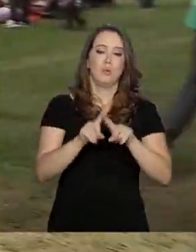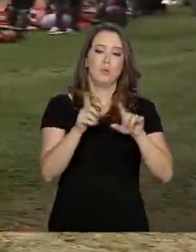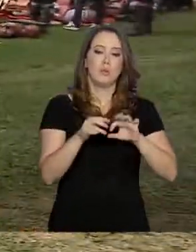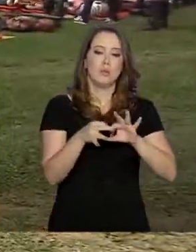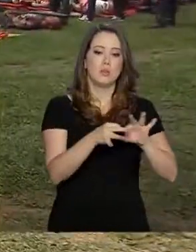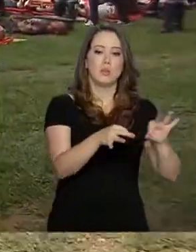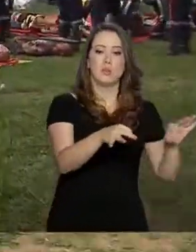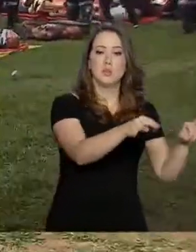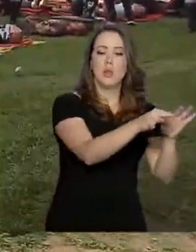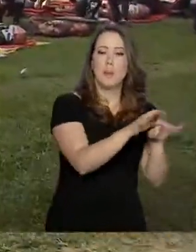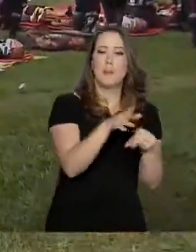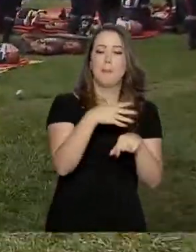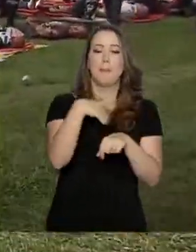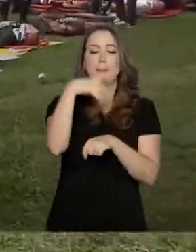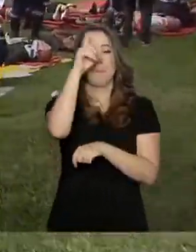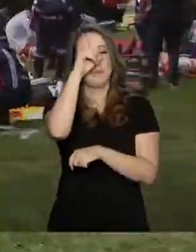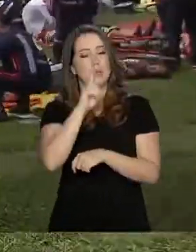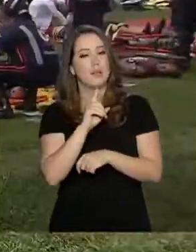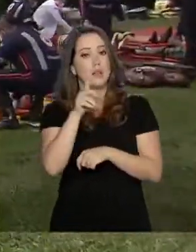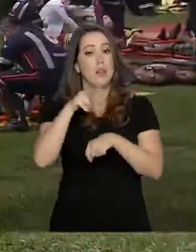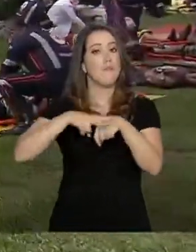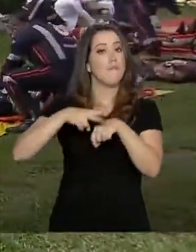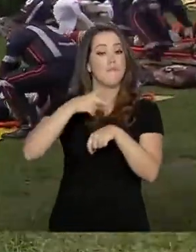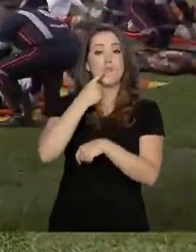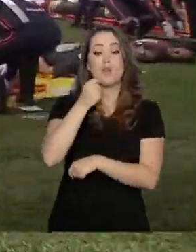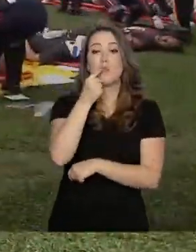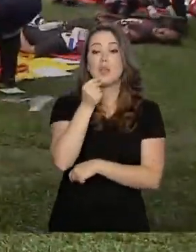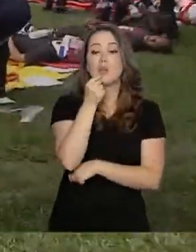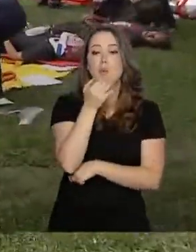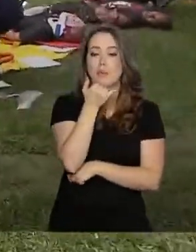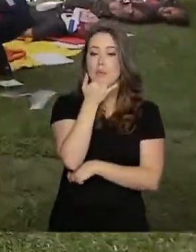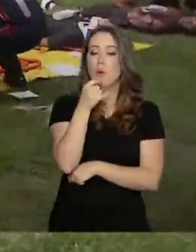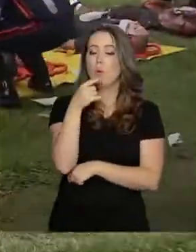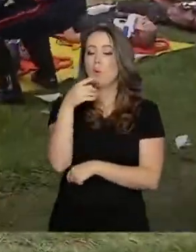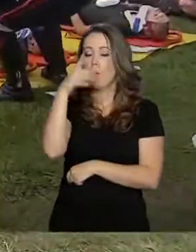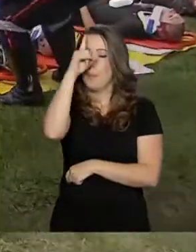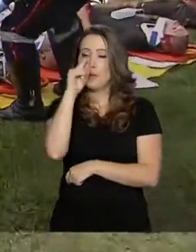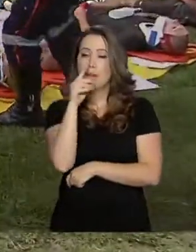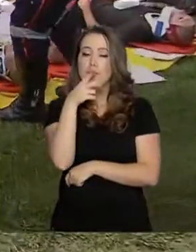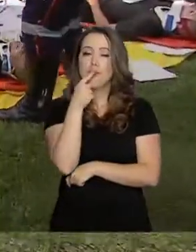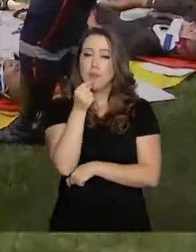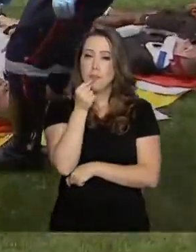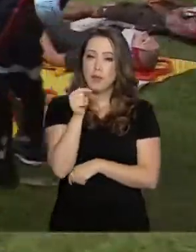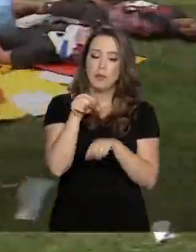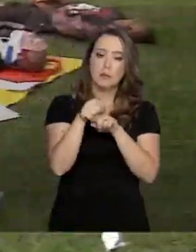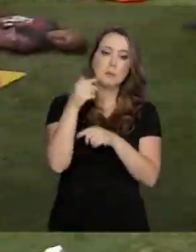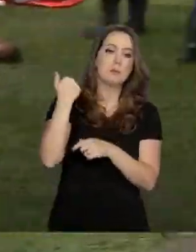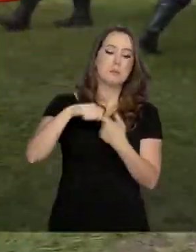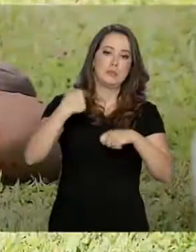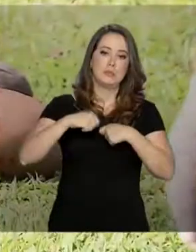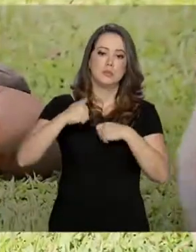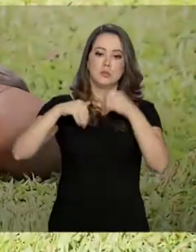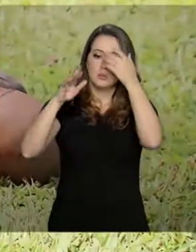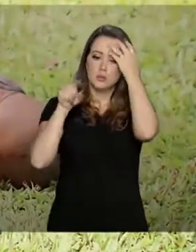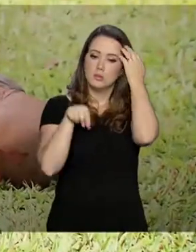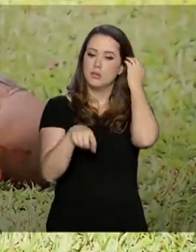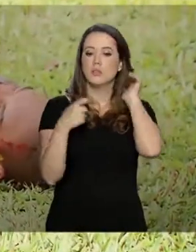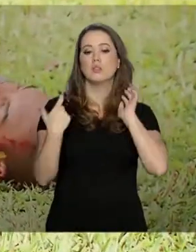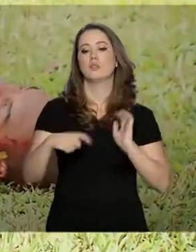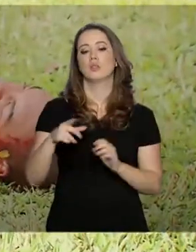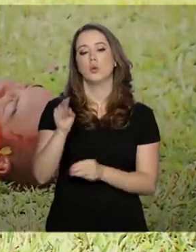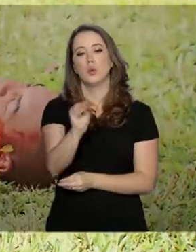lonas, que são de cor amarela e vermelha, estão os pacientes que demandam melhores cuidados. E aqui,